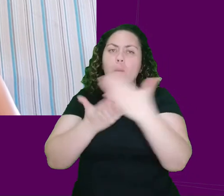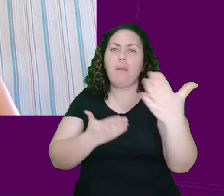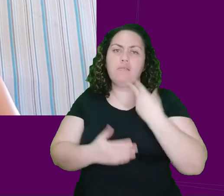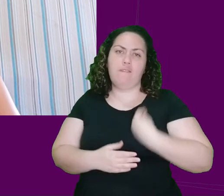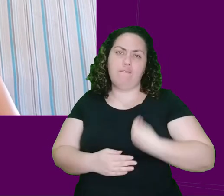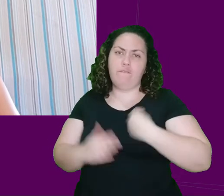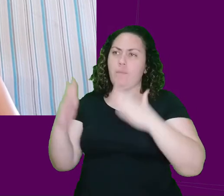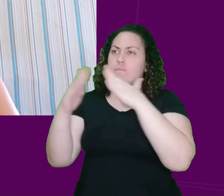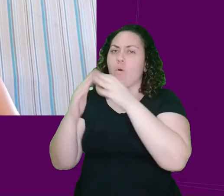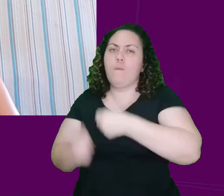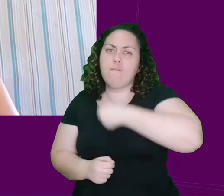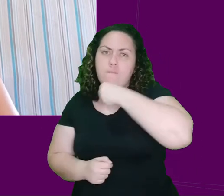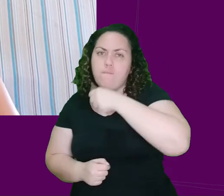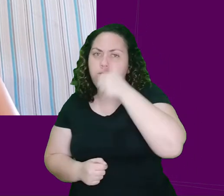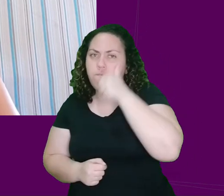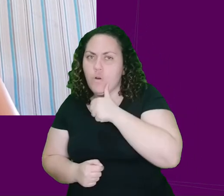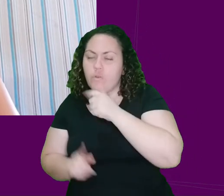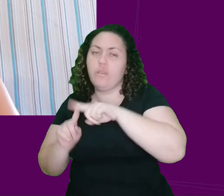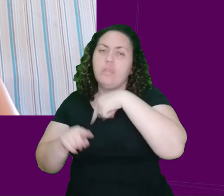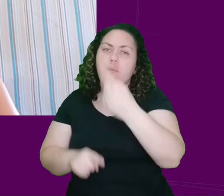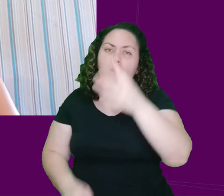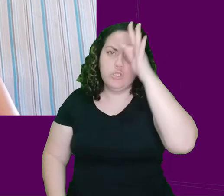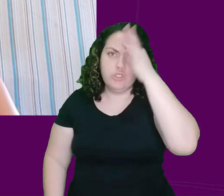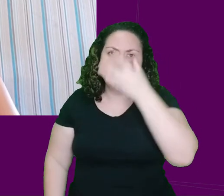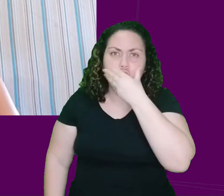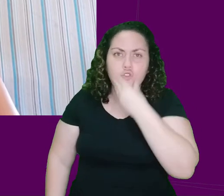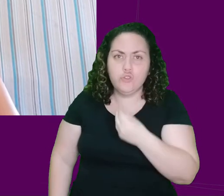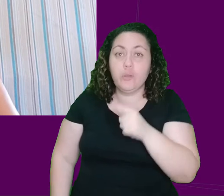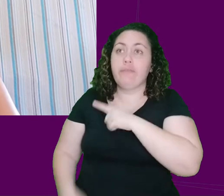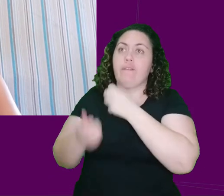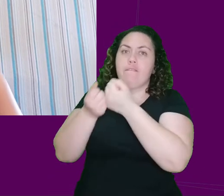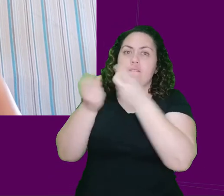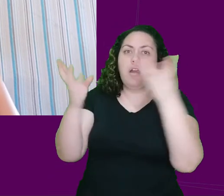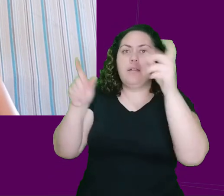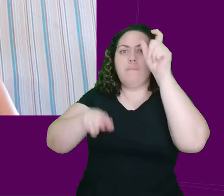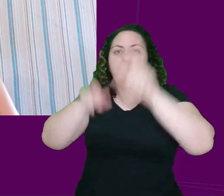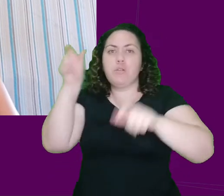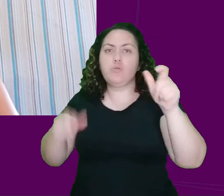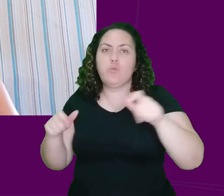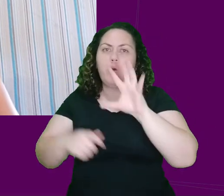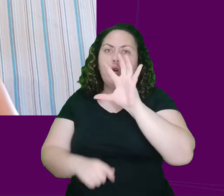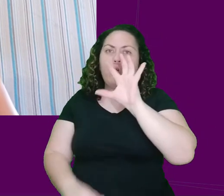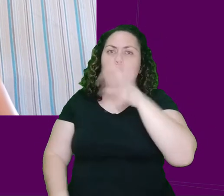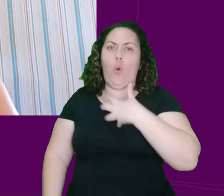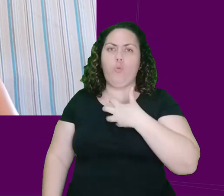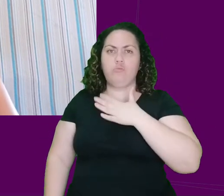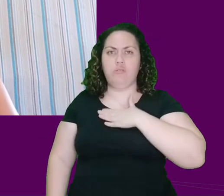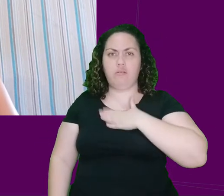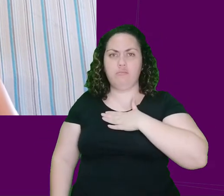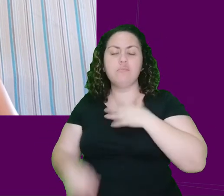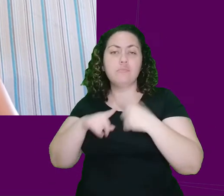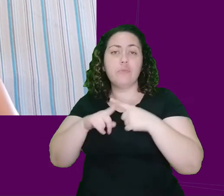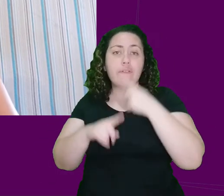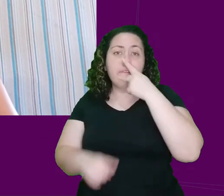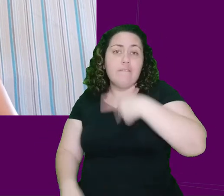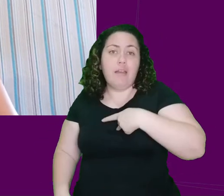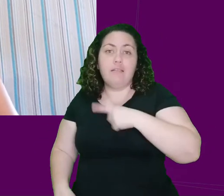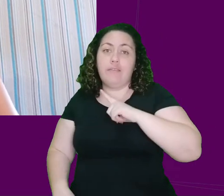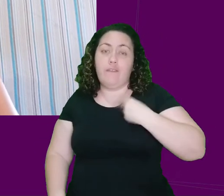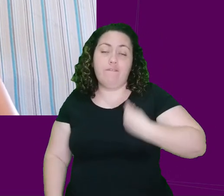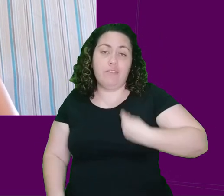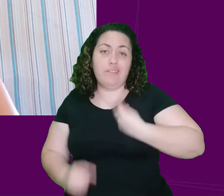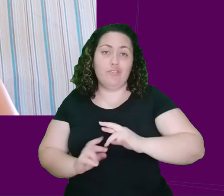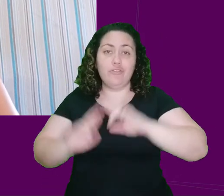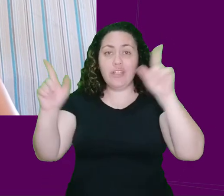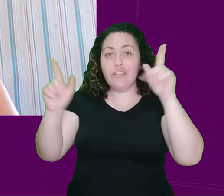E encontra várias pessoas que se voltam contra ela, contra a Isabela, porque agora a vida dela ia ser diferente. Essas pessoas